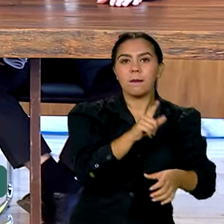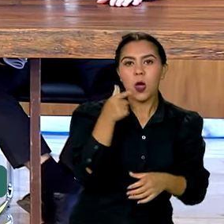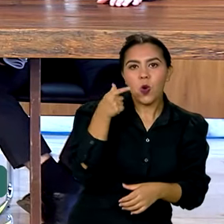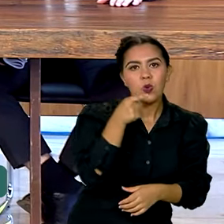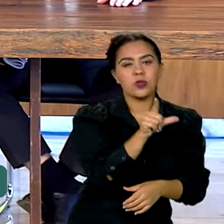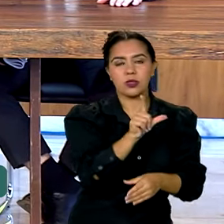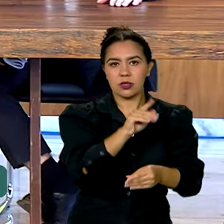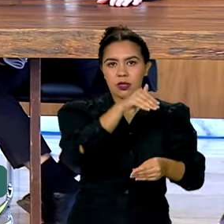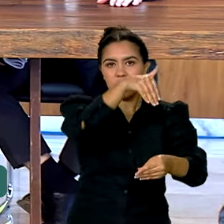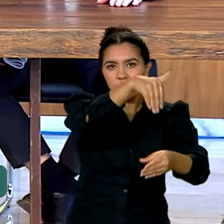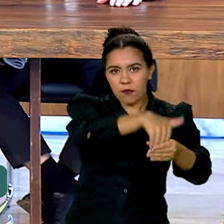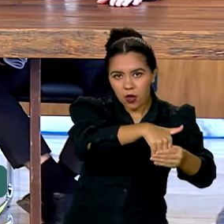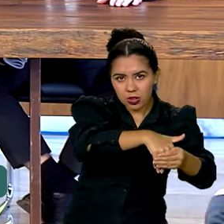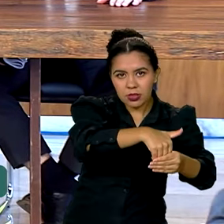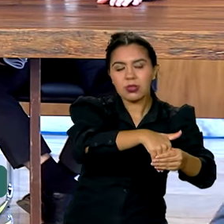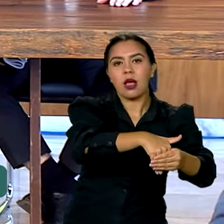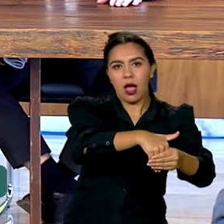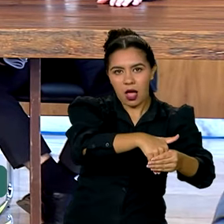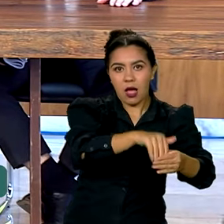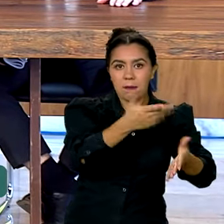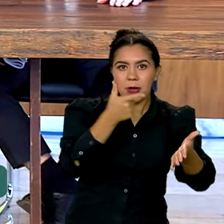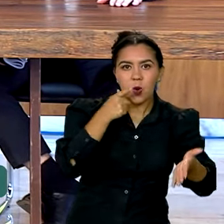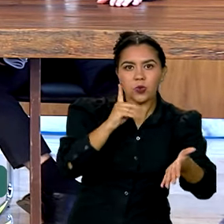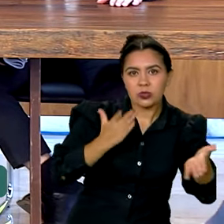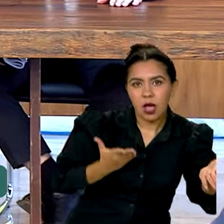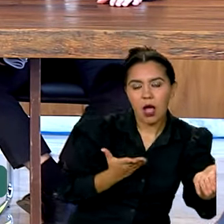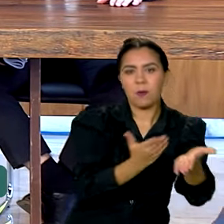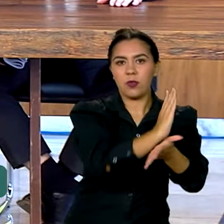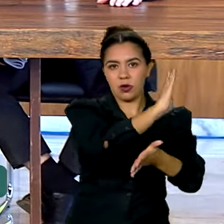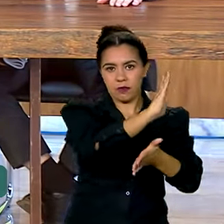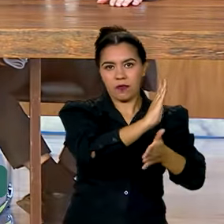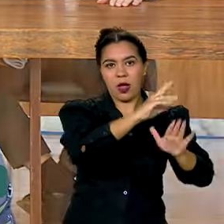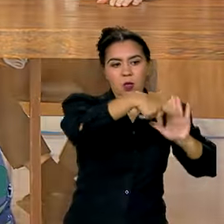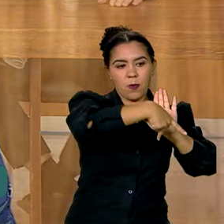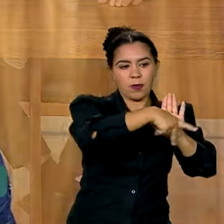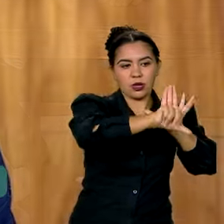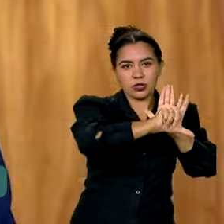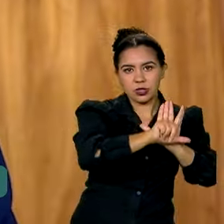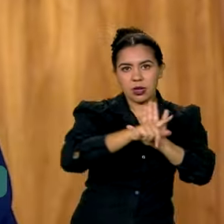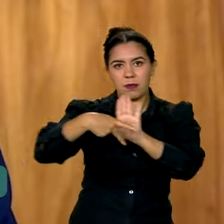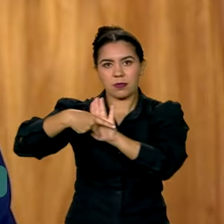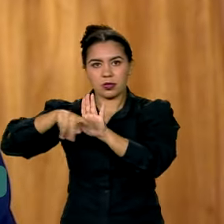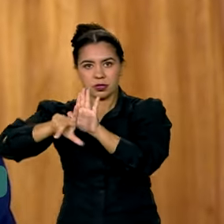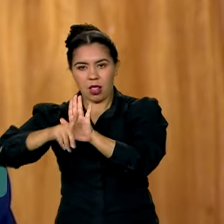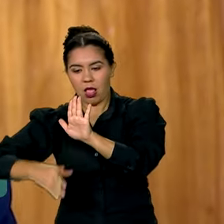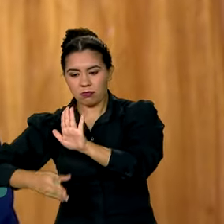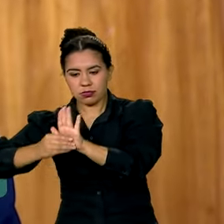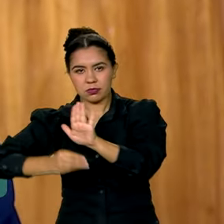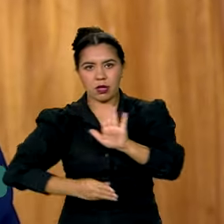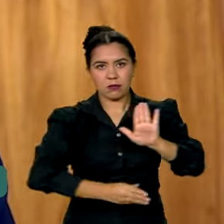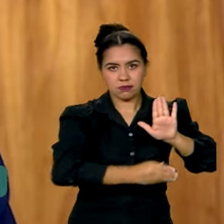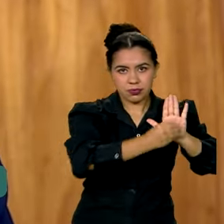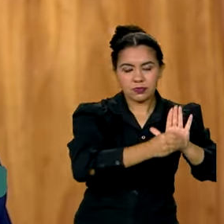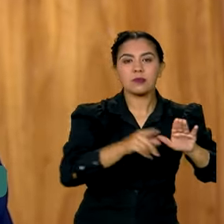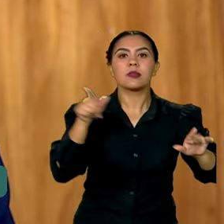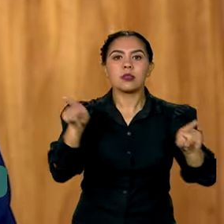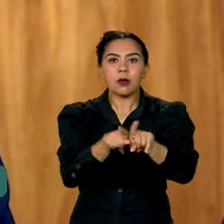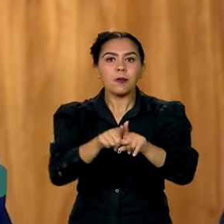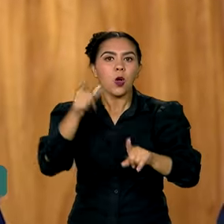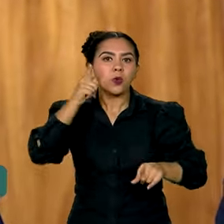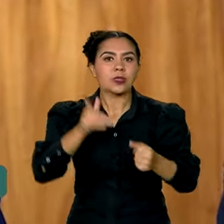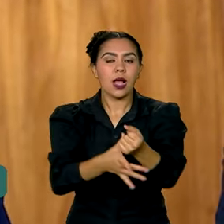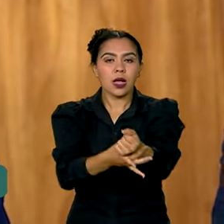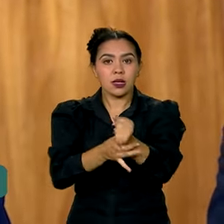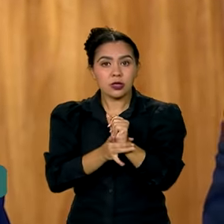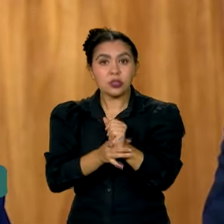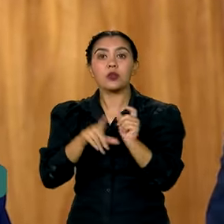votar a regulamentação das duas, dos dois projetos de lei complementar, para garantir ao Senado